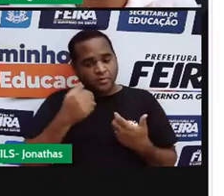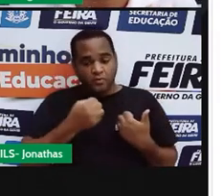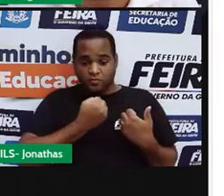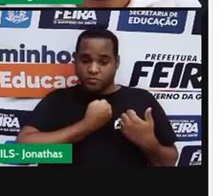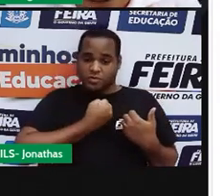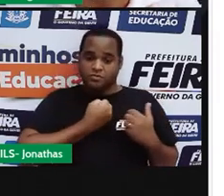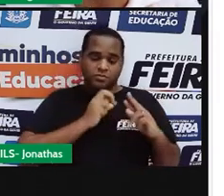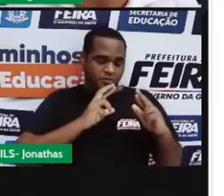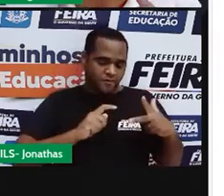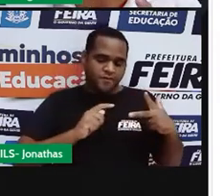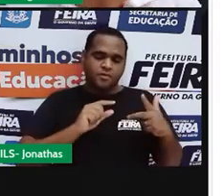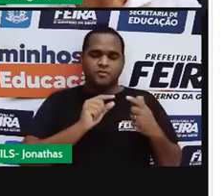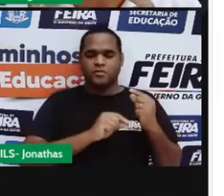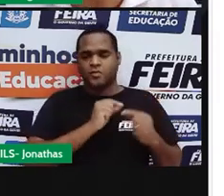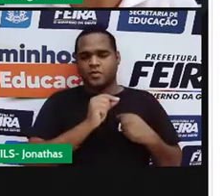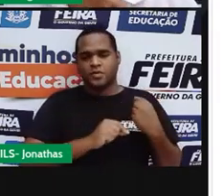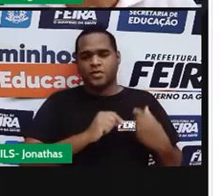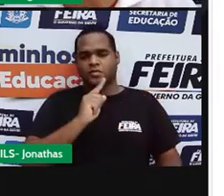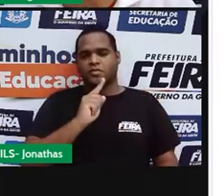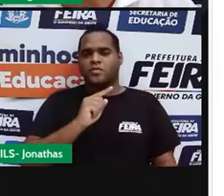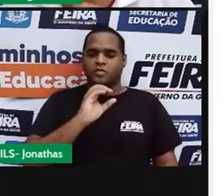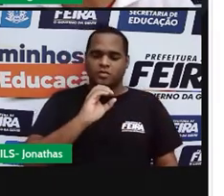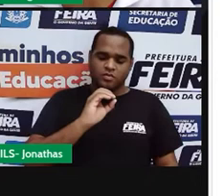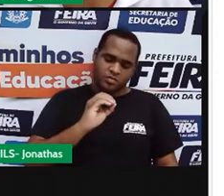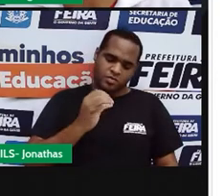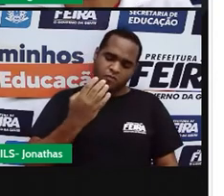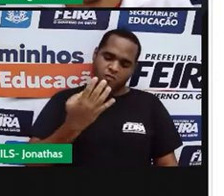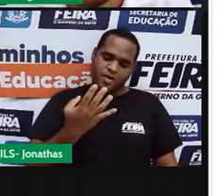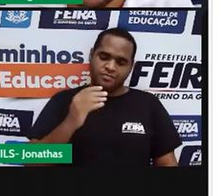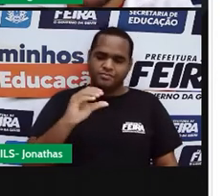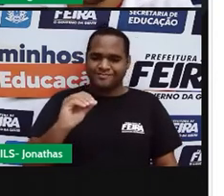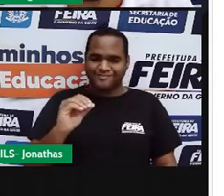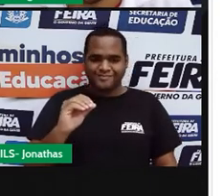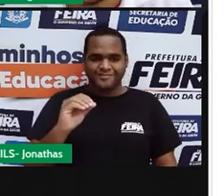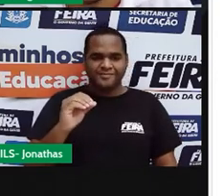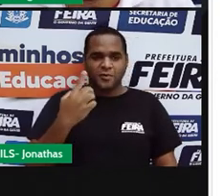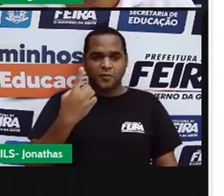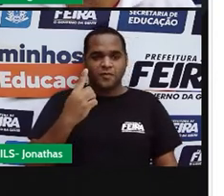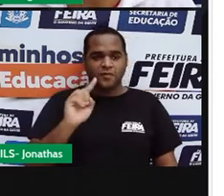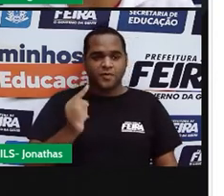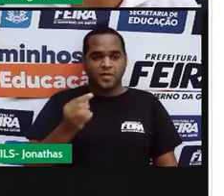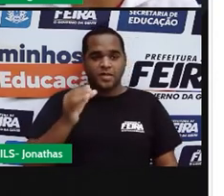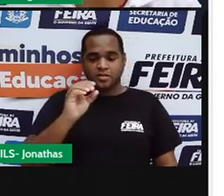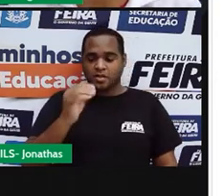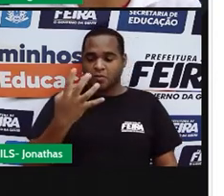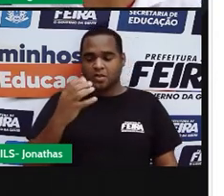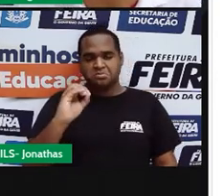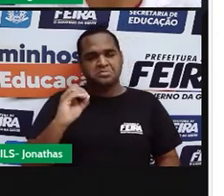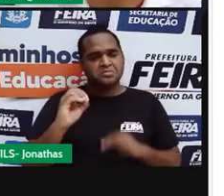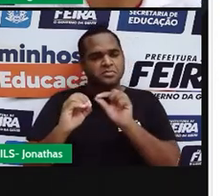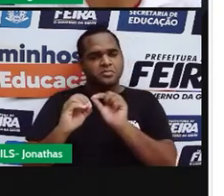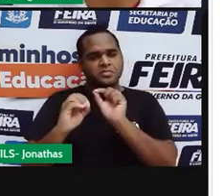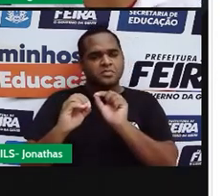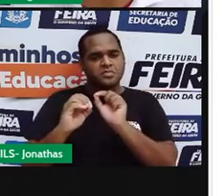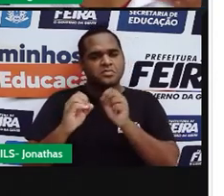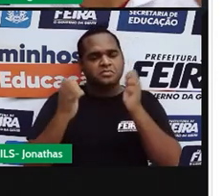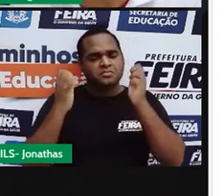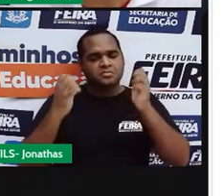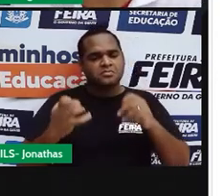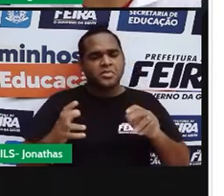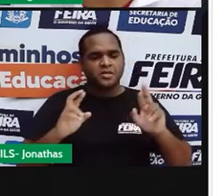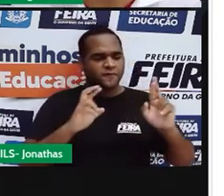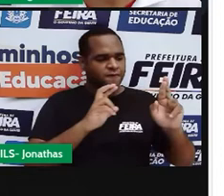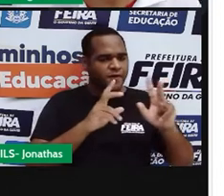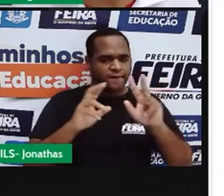procurando ali é o número 1,040. Né? Por que que 1,040 é